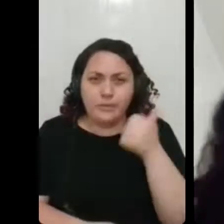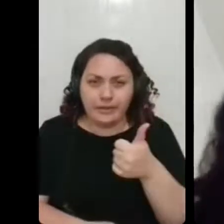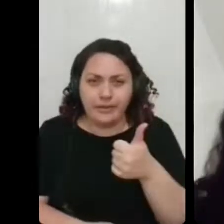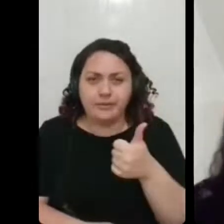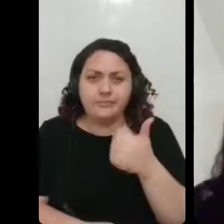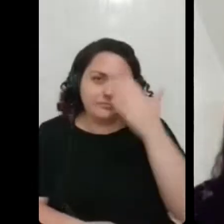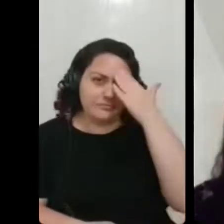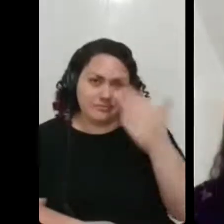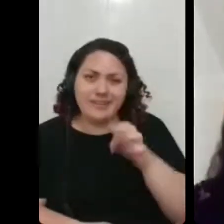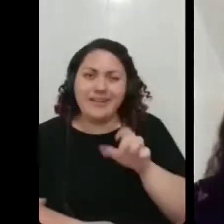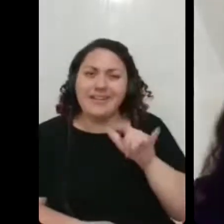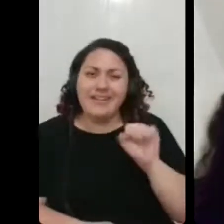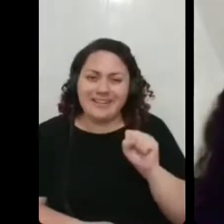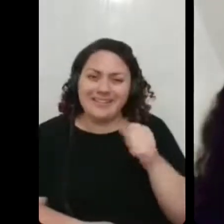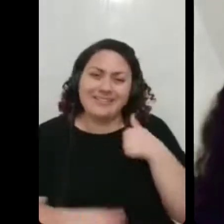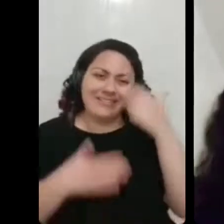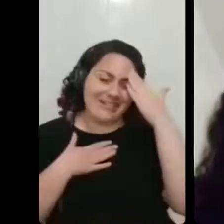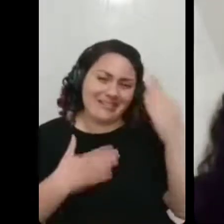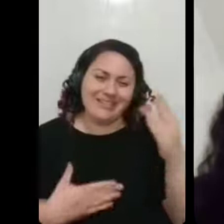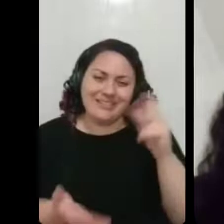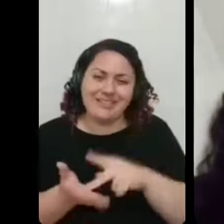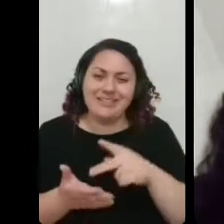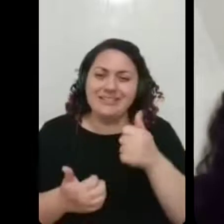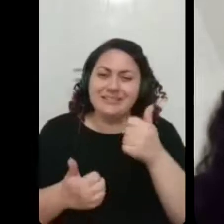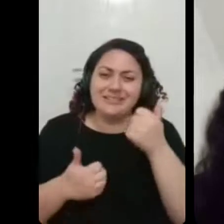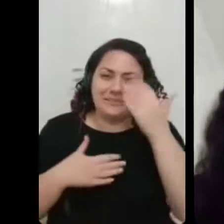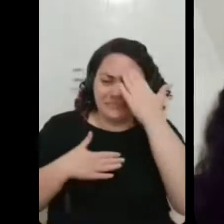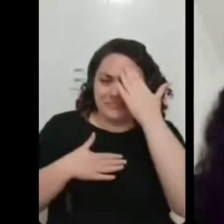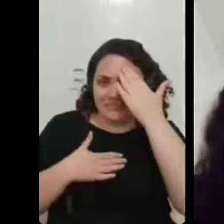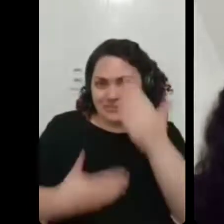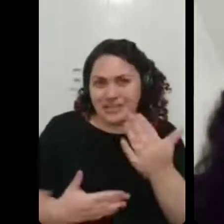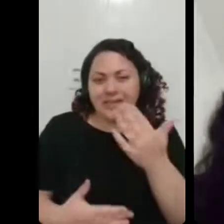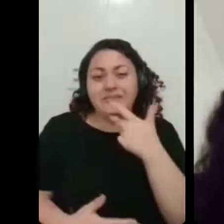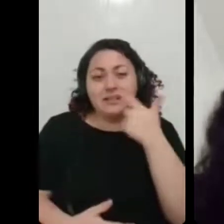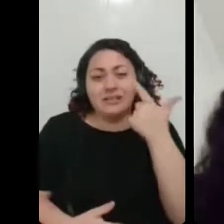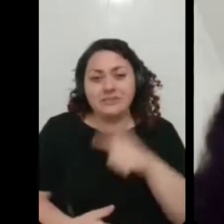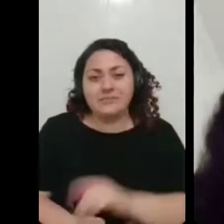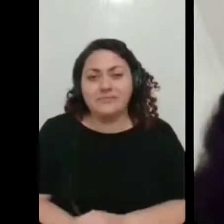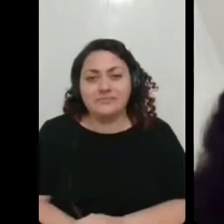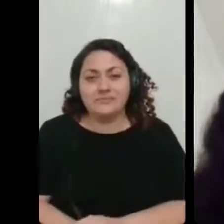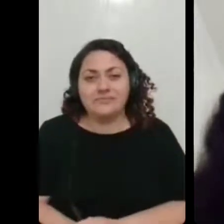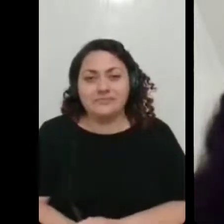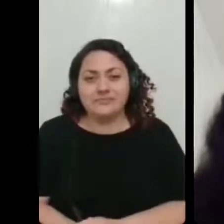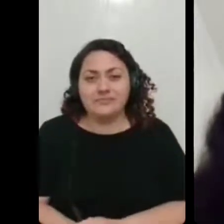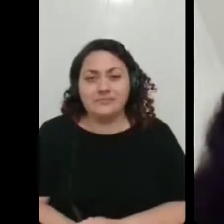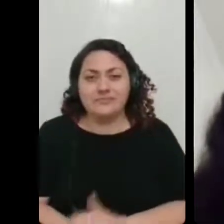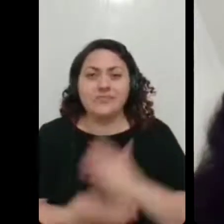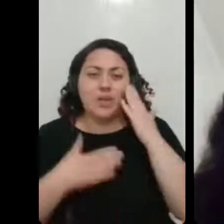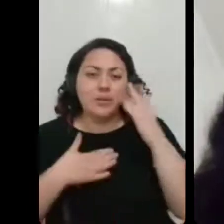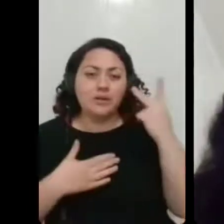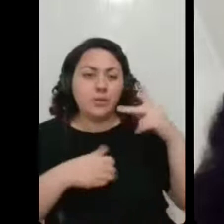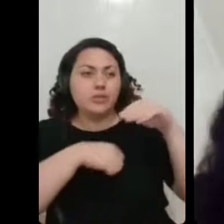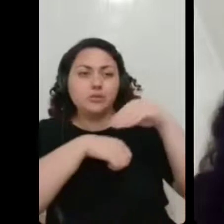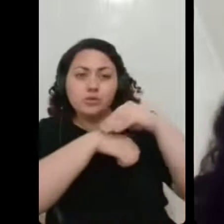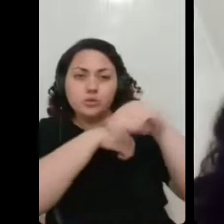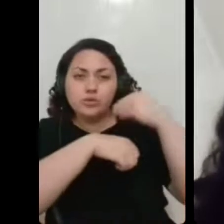Obrigadão, Elis. Super, te agradeço a tua atenção Muito obrigada. Reforçar aqui as tuas sugestões. Acho que é bem importante isso